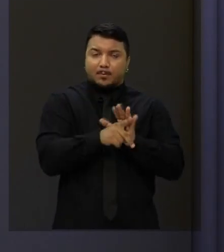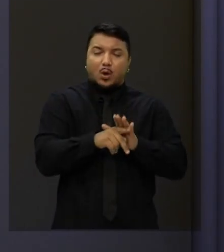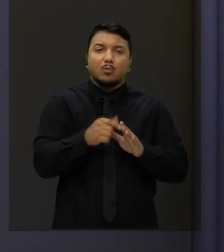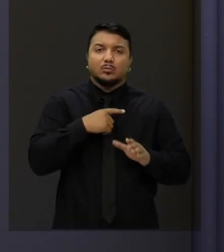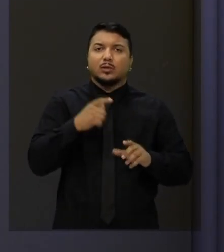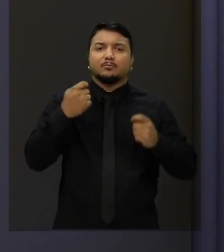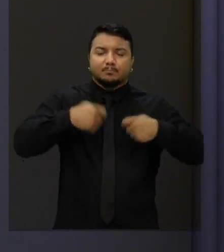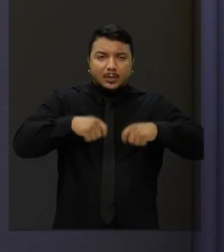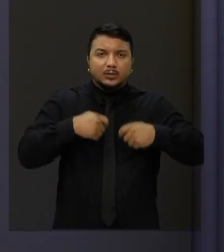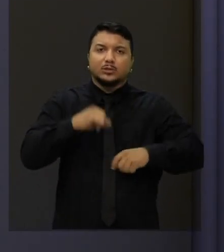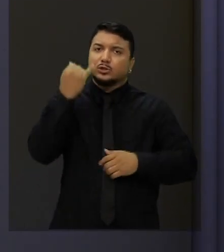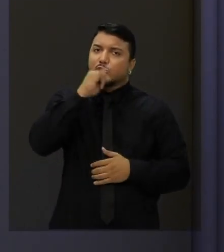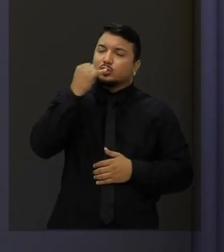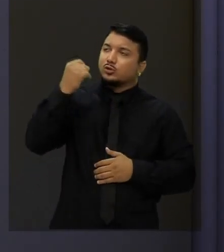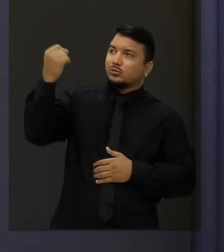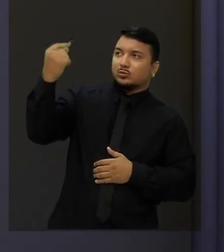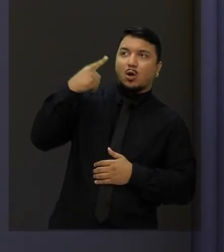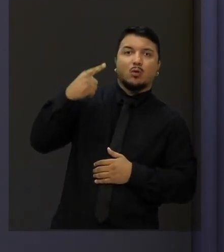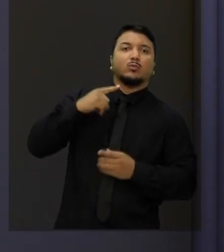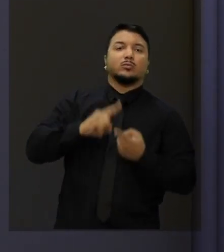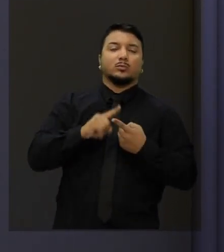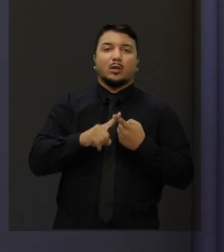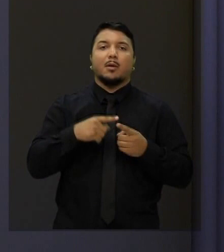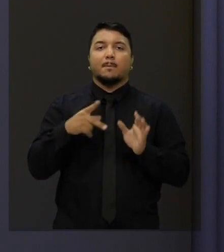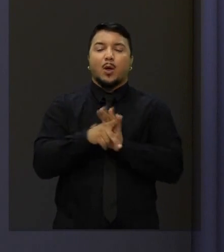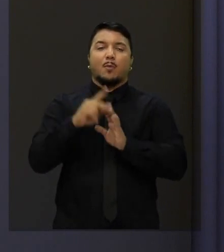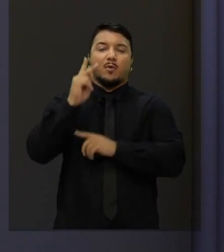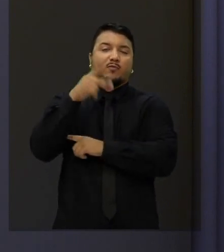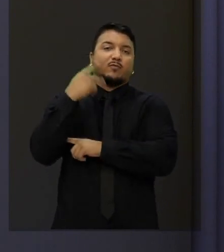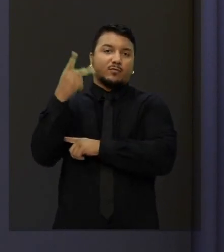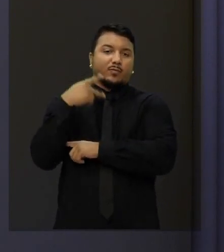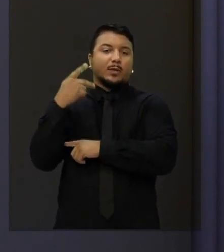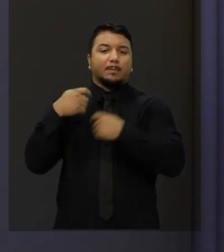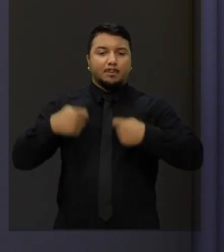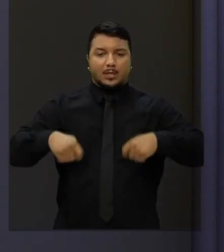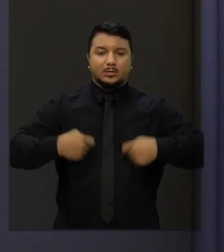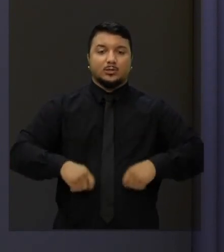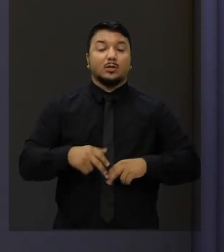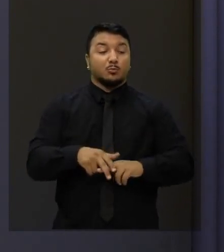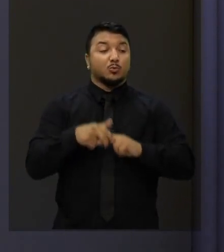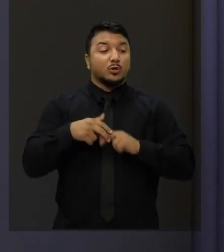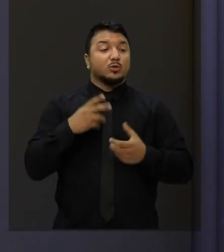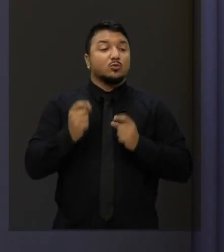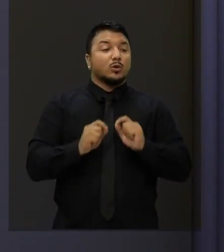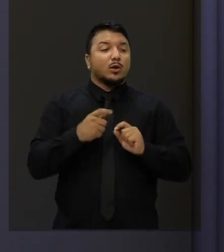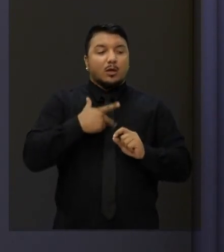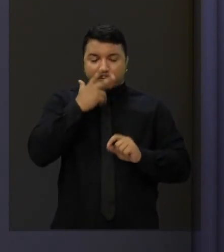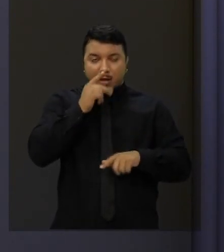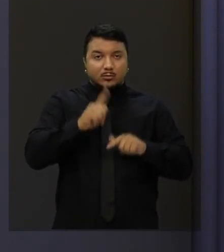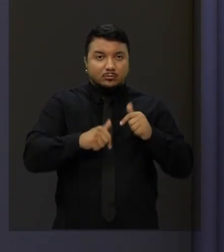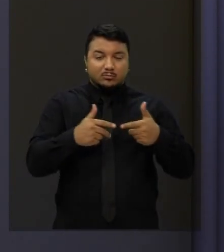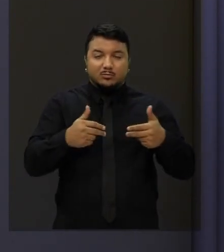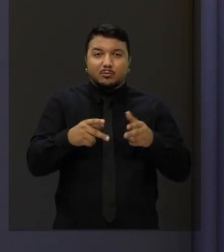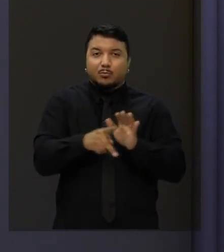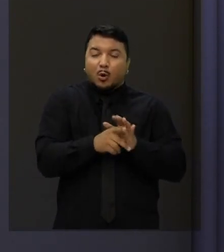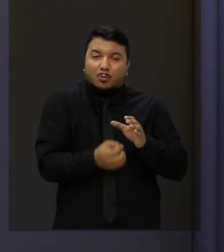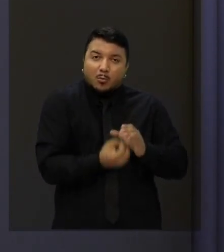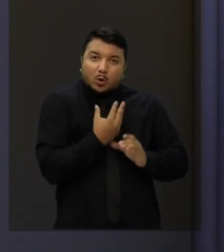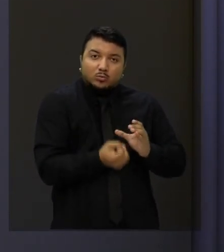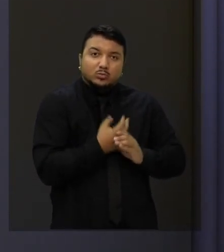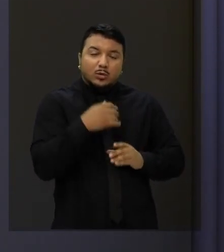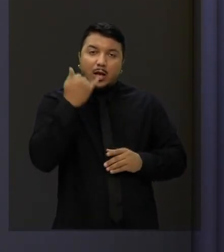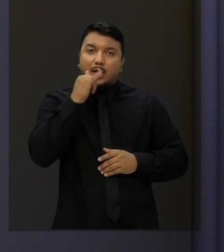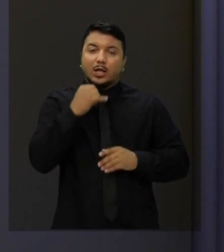precisa da energia solar e da energia dos ventos. Eu quero lhe ajudar a colocar um negócio de produção de energia. Você que é pequeno